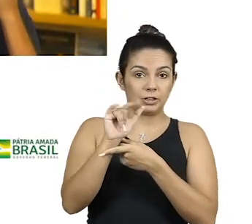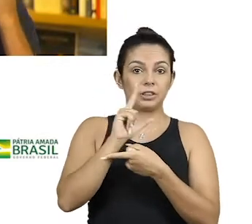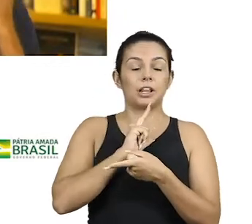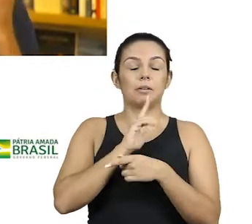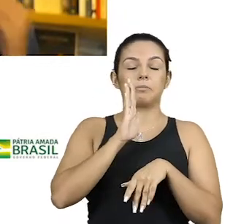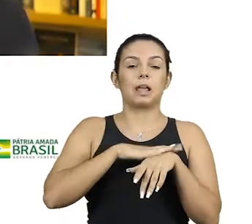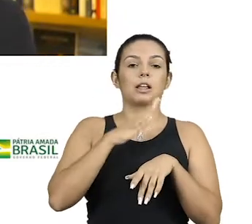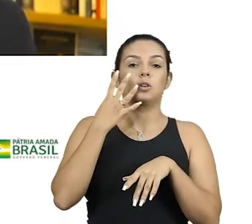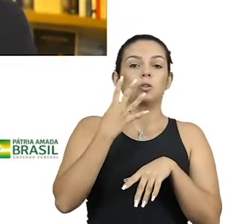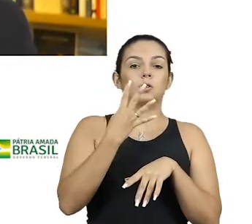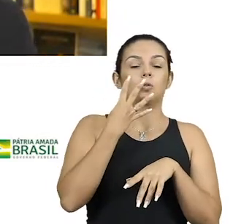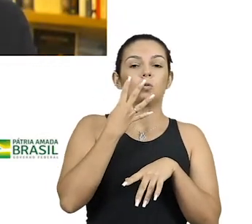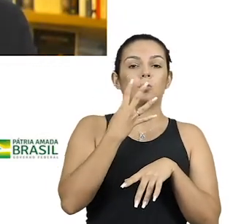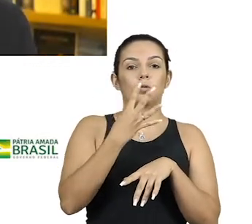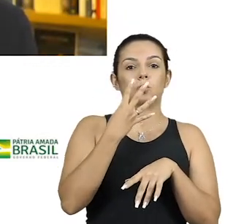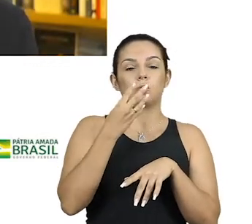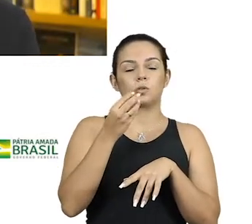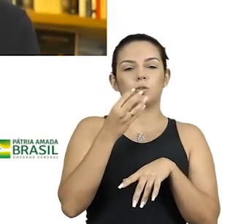em diversas cores.